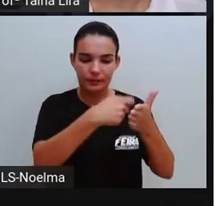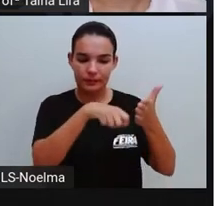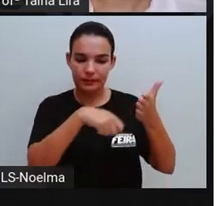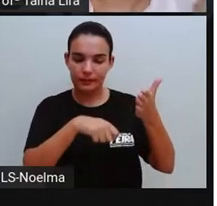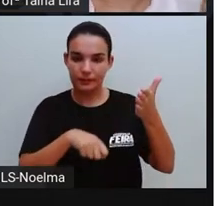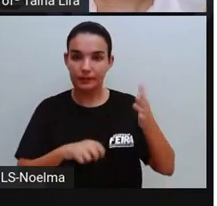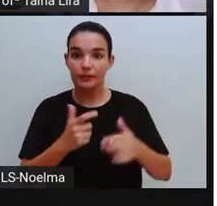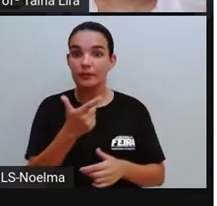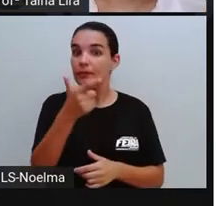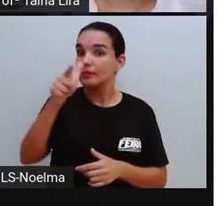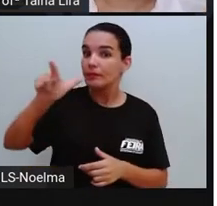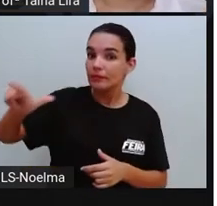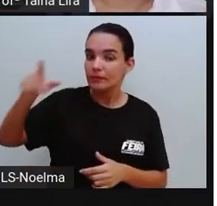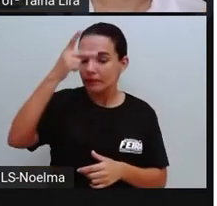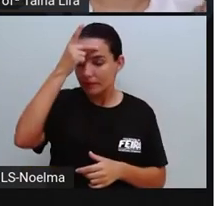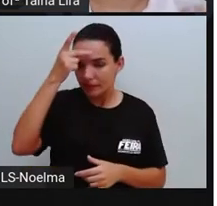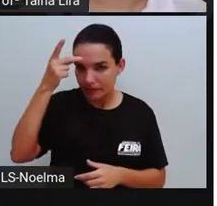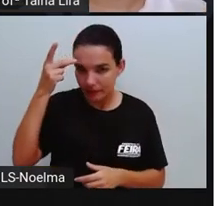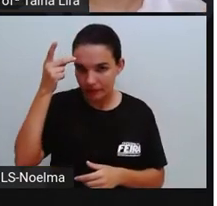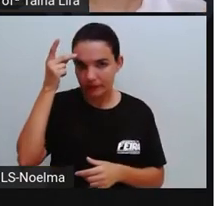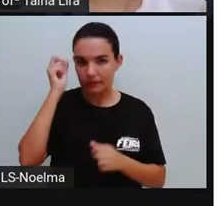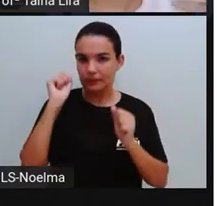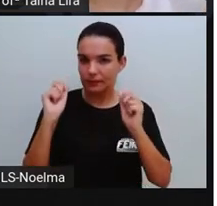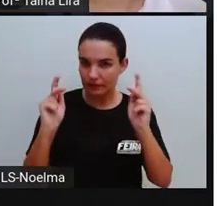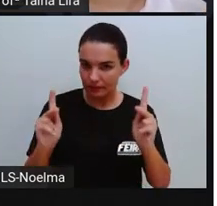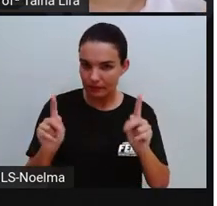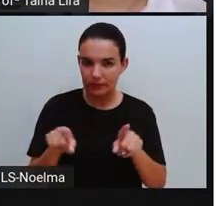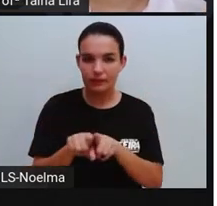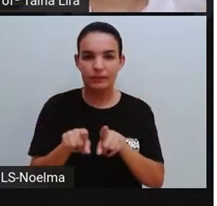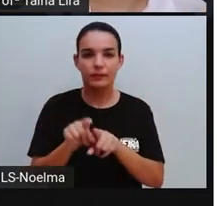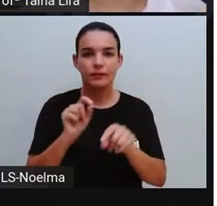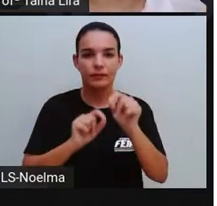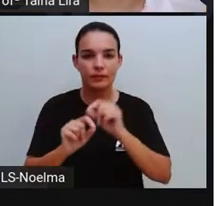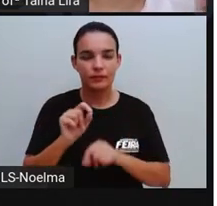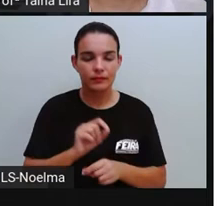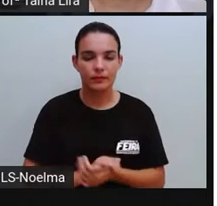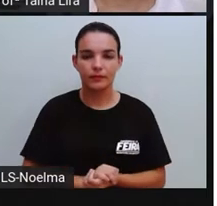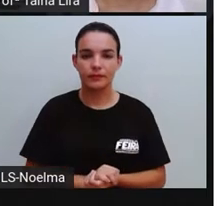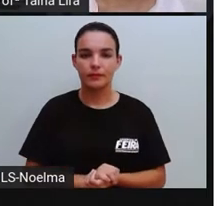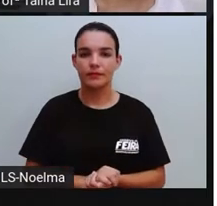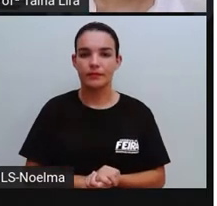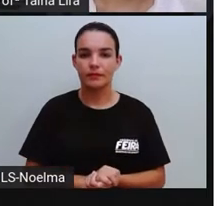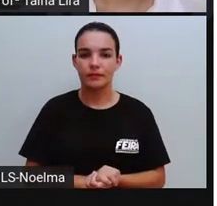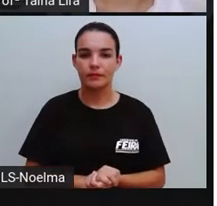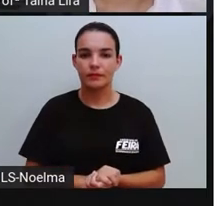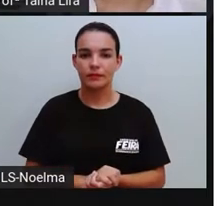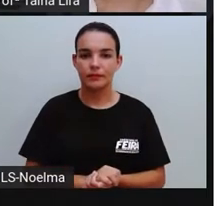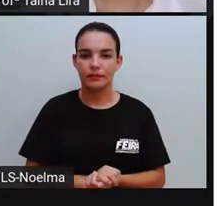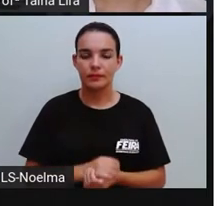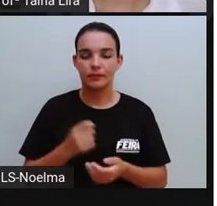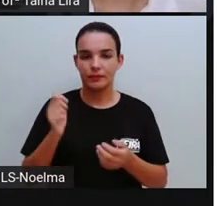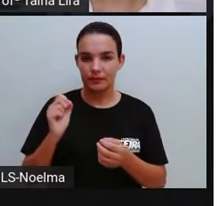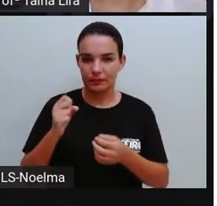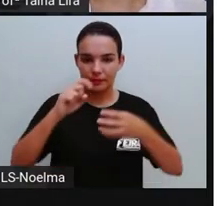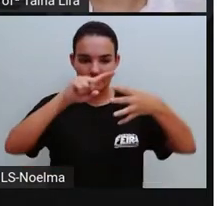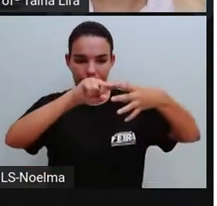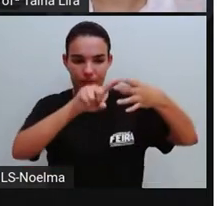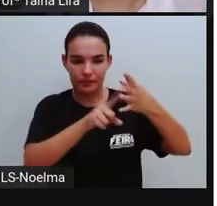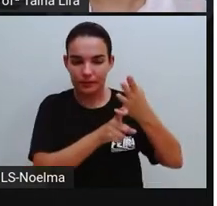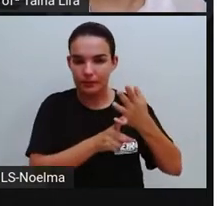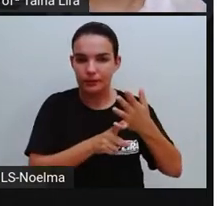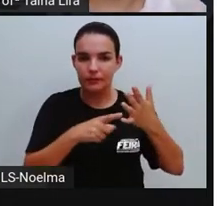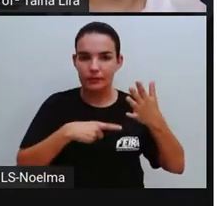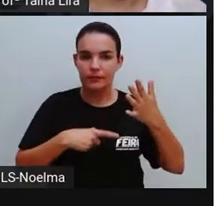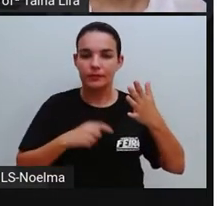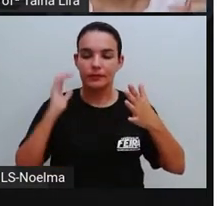tá? Então, eu vou escrever fatos sobre a vida de alguém. Ela fala sobre